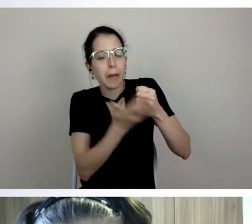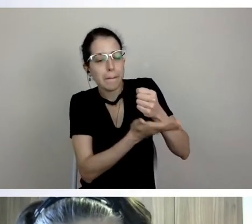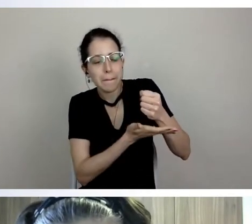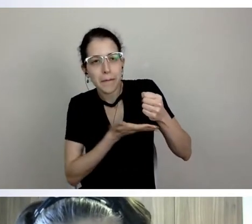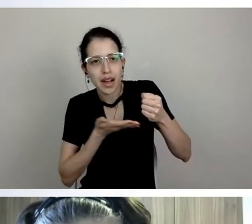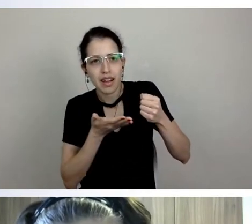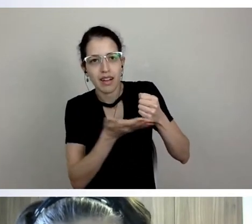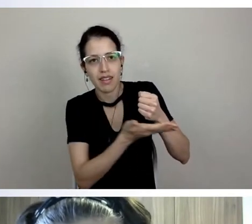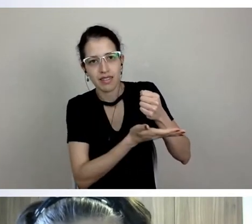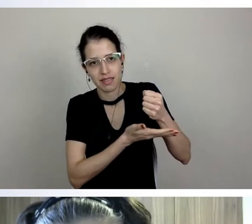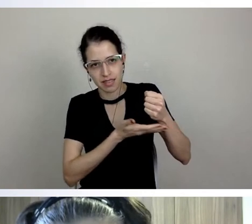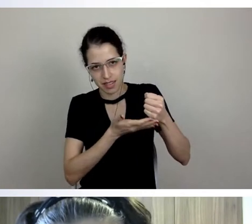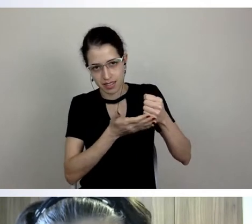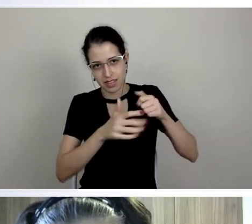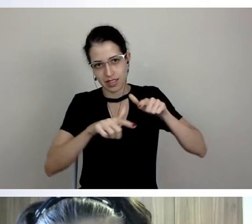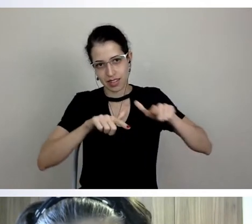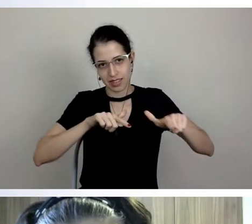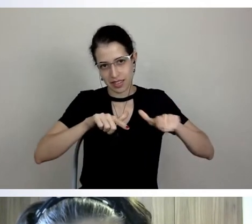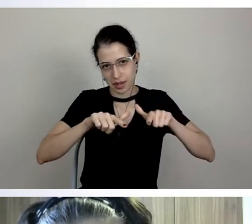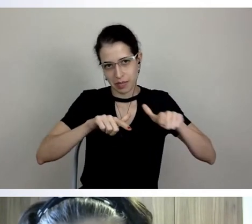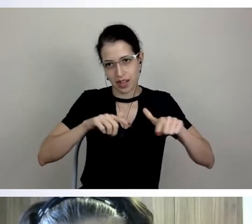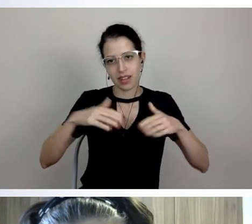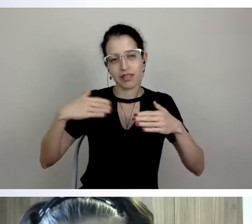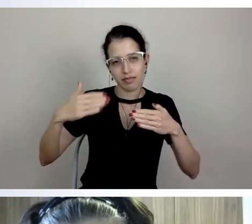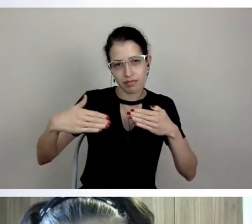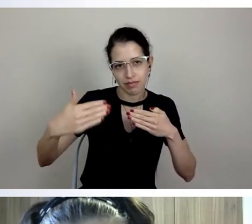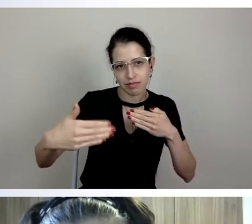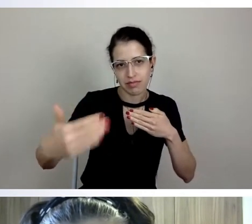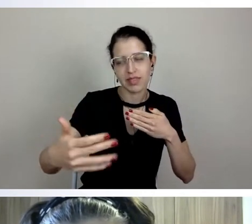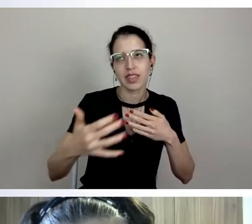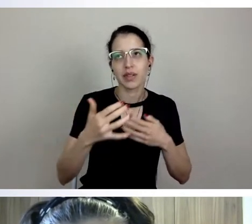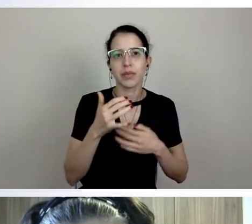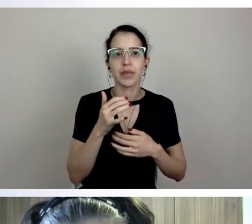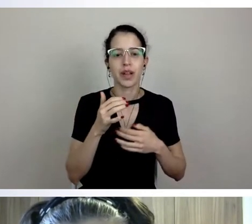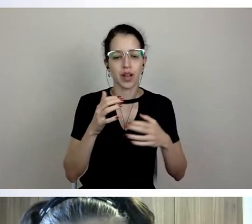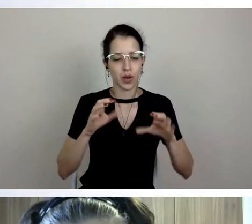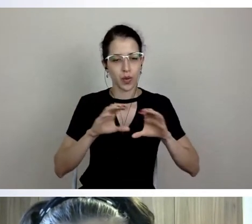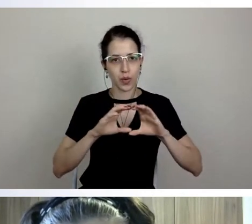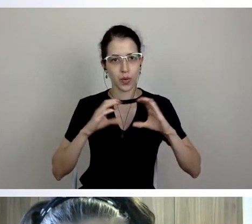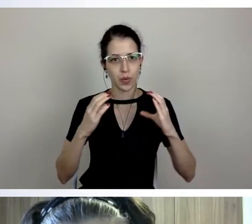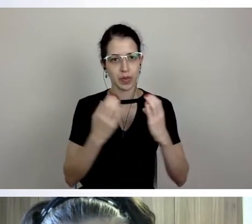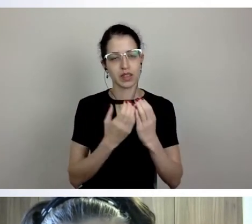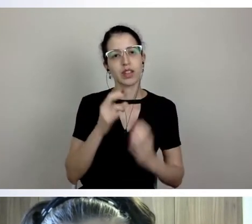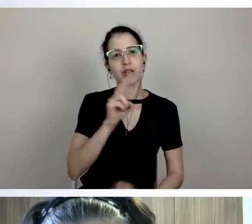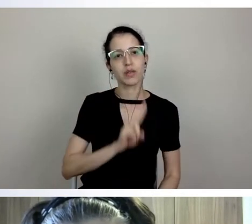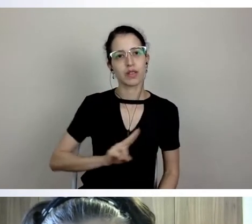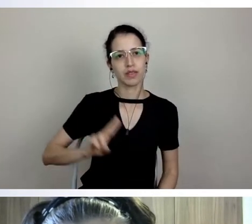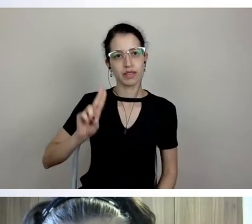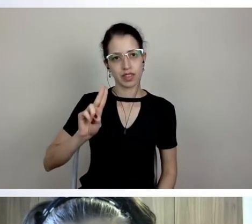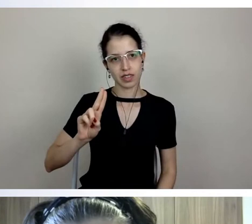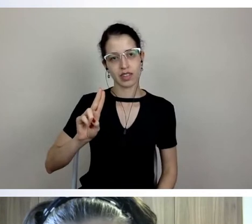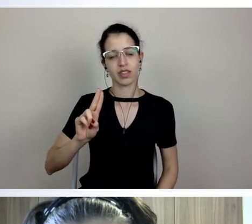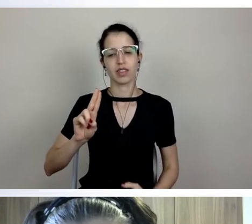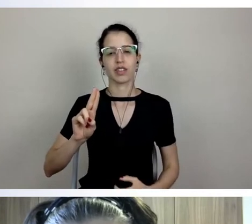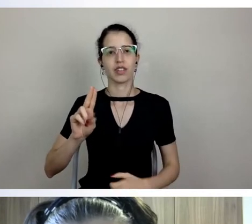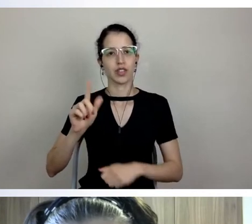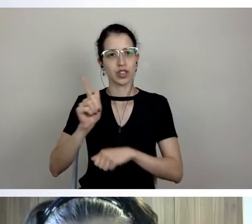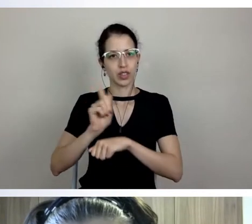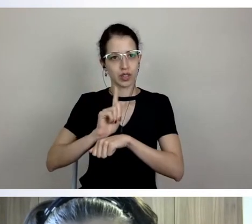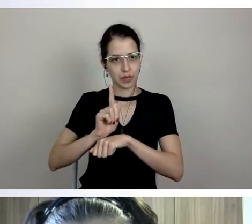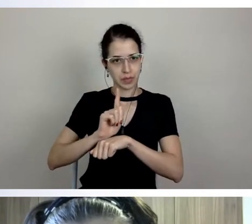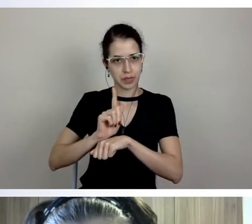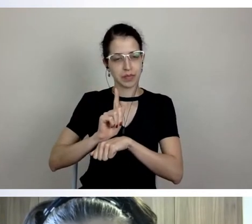vai fazer, assim, né, então, nós colocamos o comitê universitário, o comitê gestor dentro do conselho